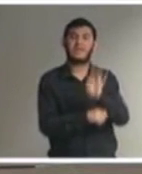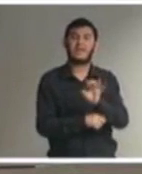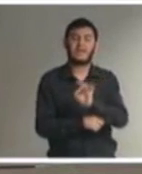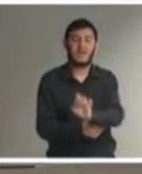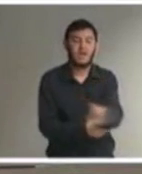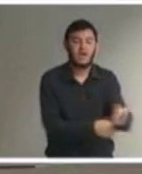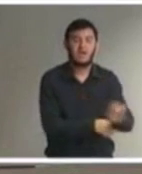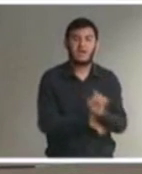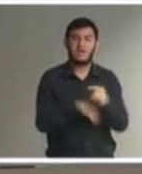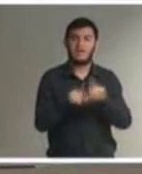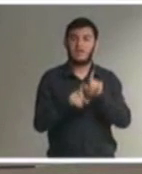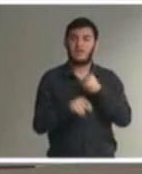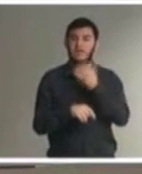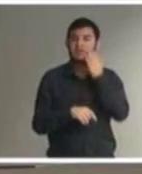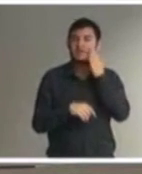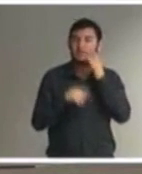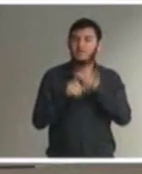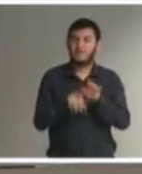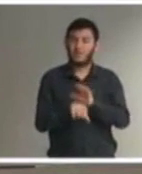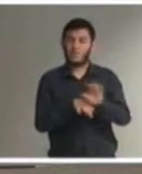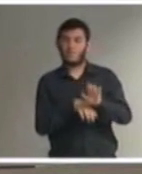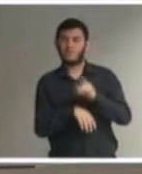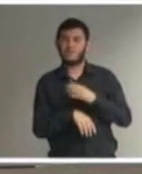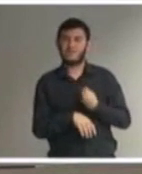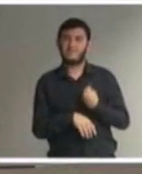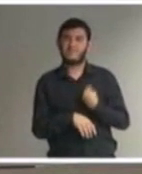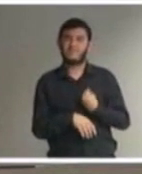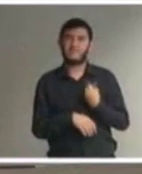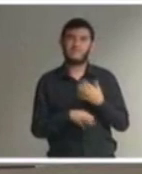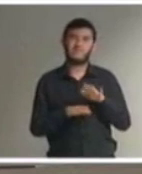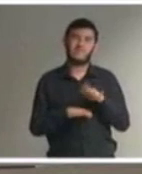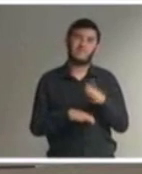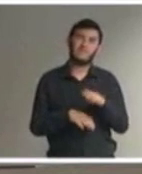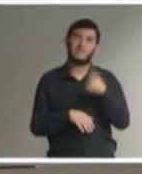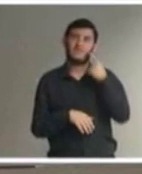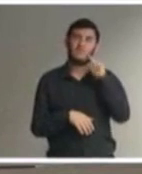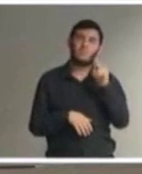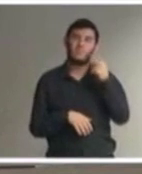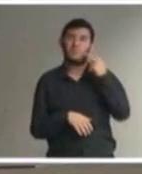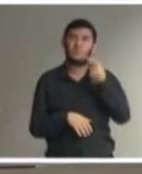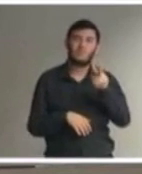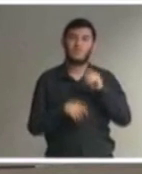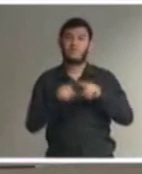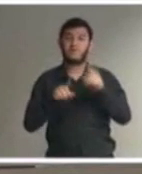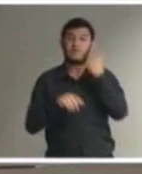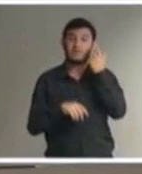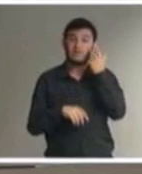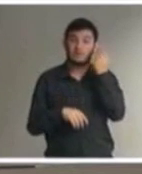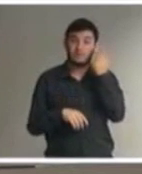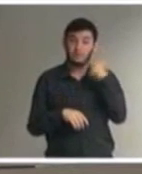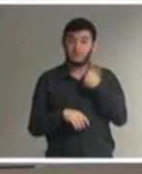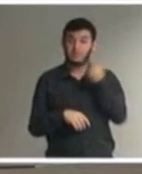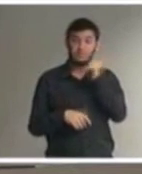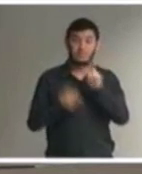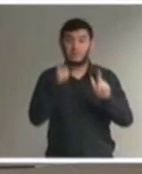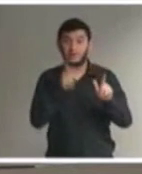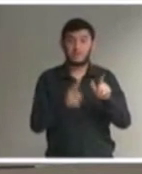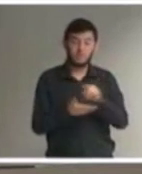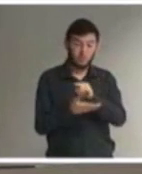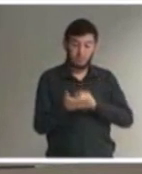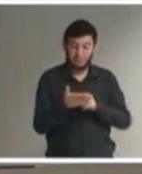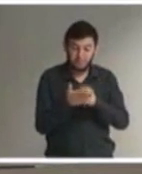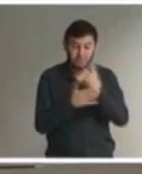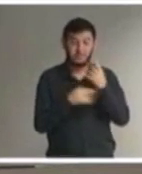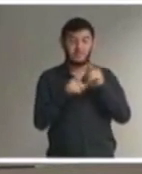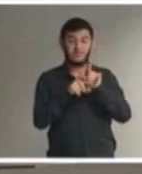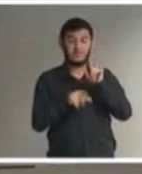que durou um dia ou dois dias de curso a gente conseguiu vários laudos e com isso conseguiu trabalhar a